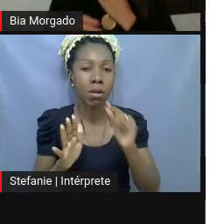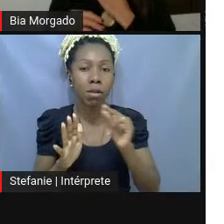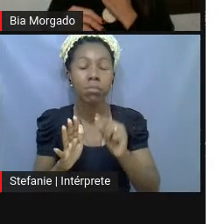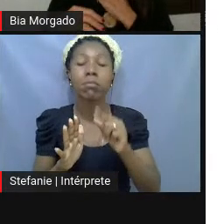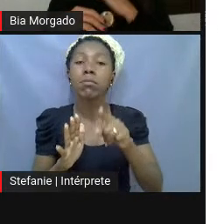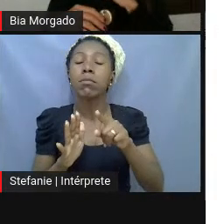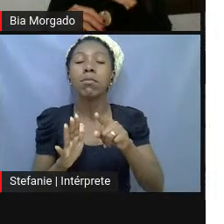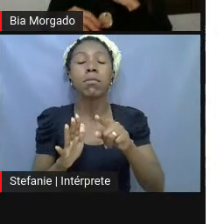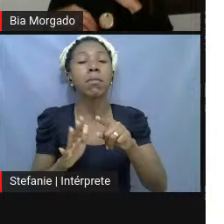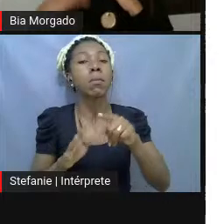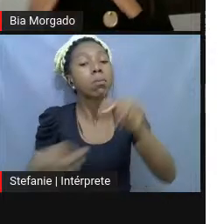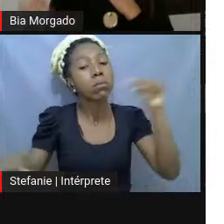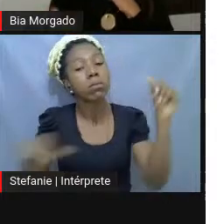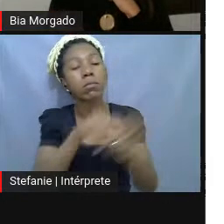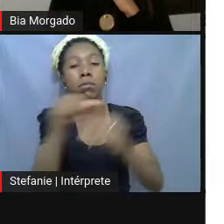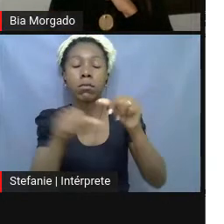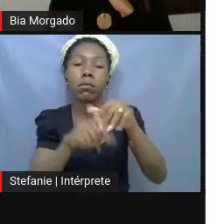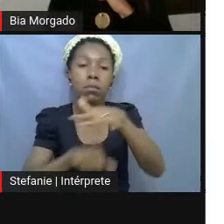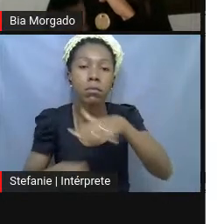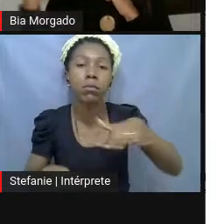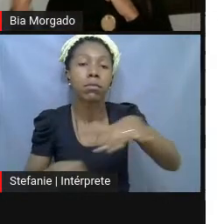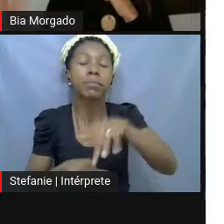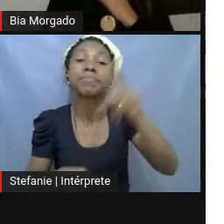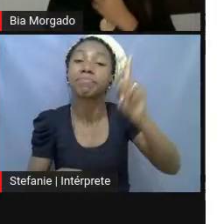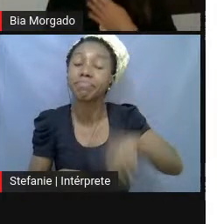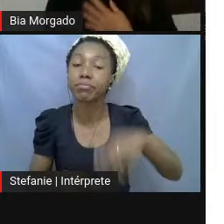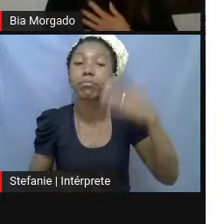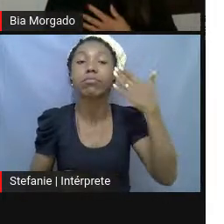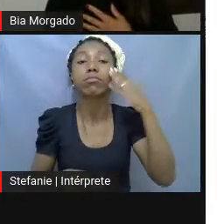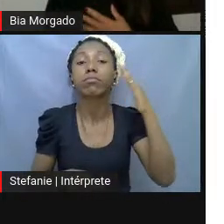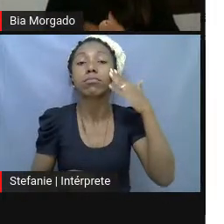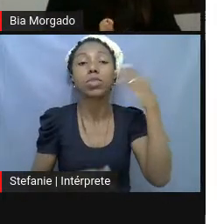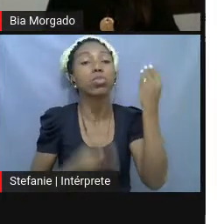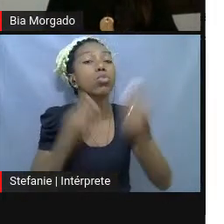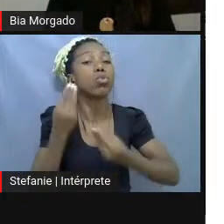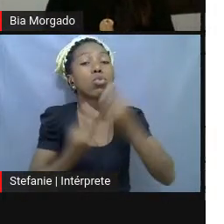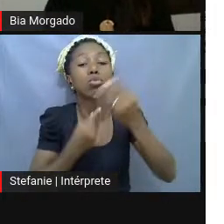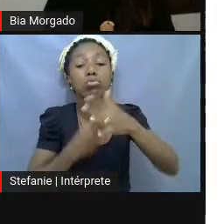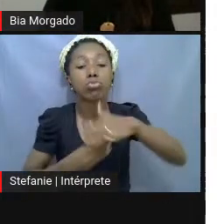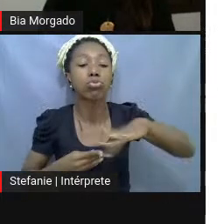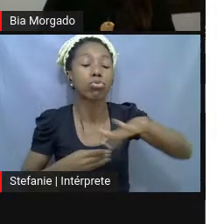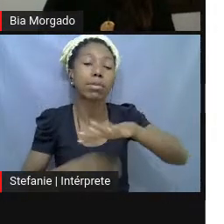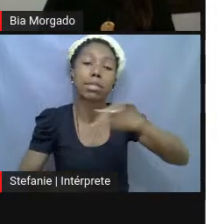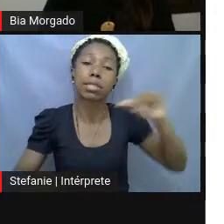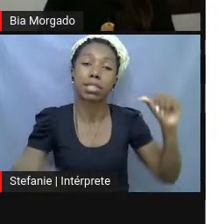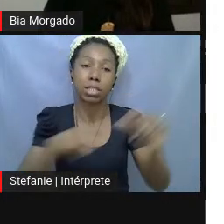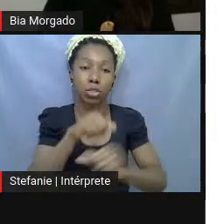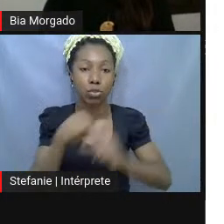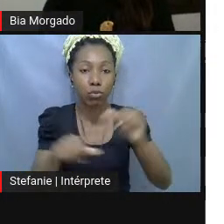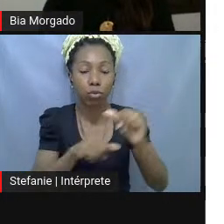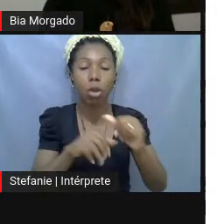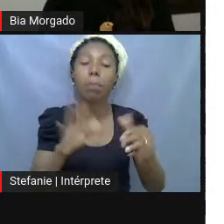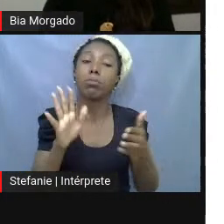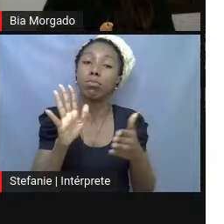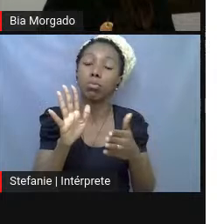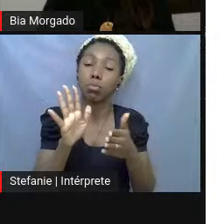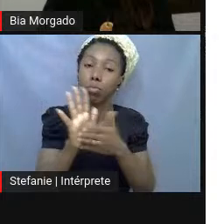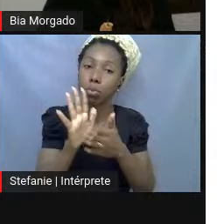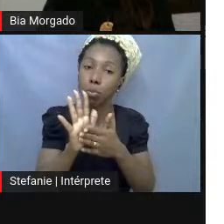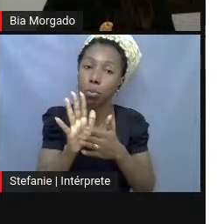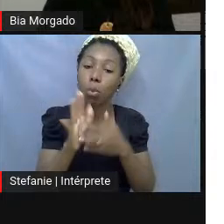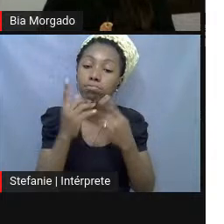espaços era entender como que esses espaços podem se transformar. Ele trazia proposições também para a gente